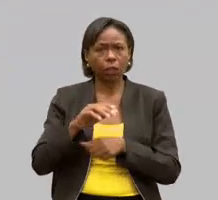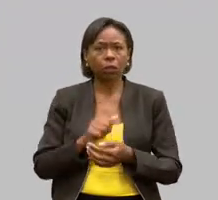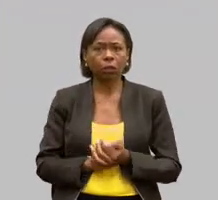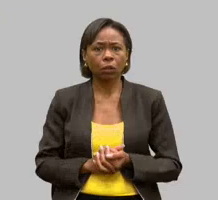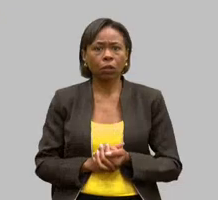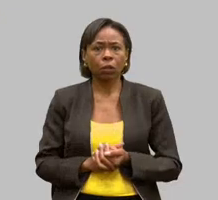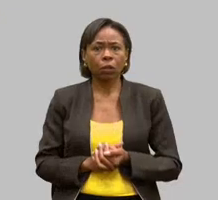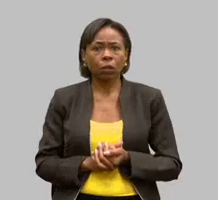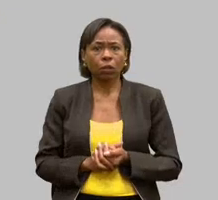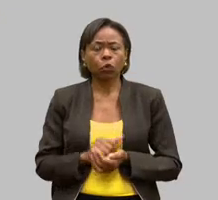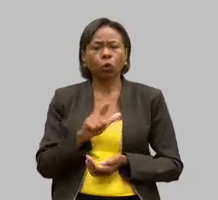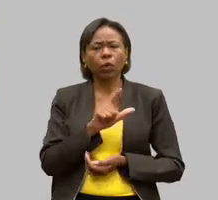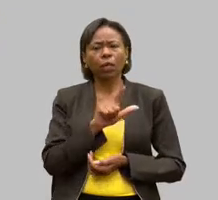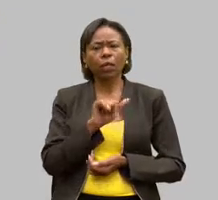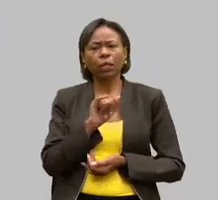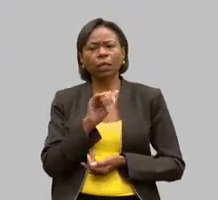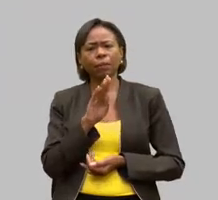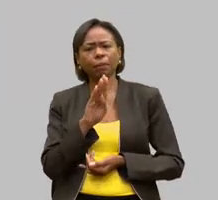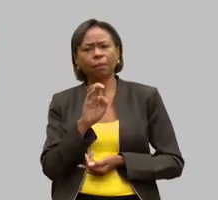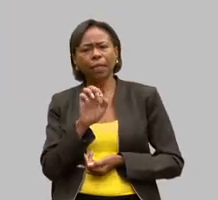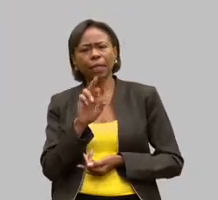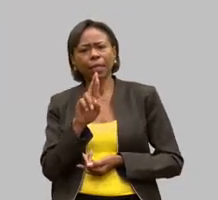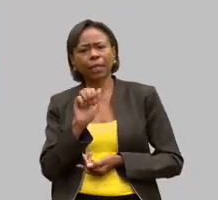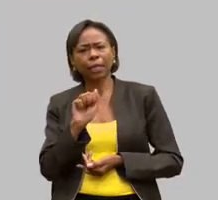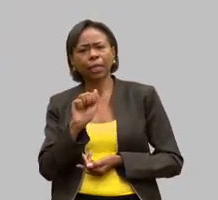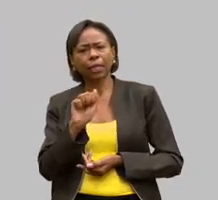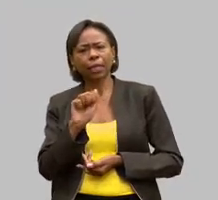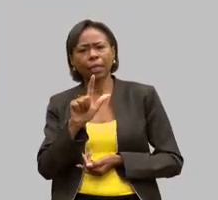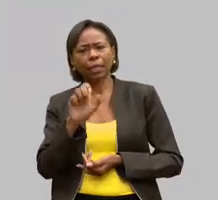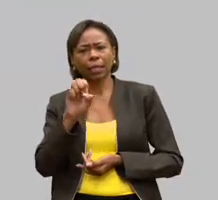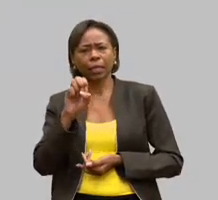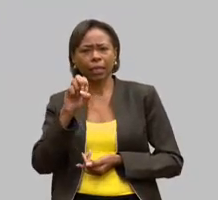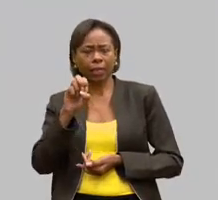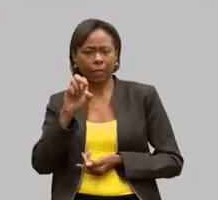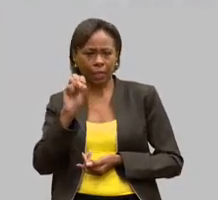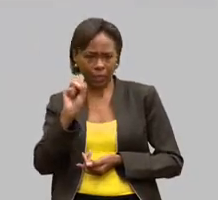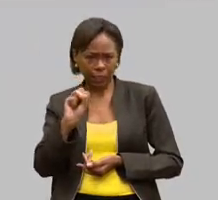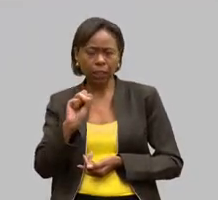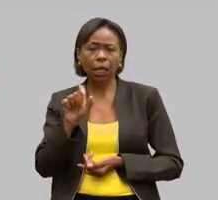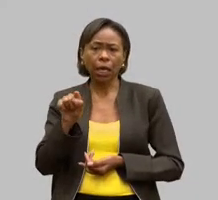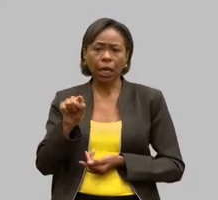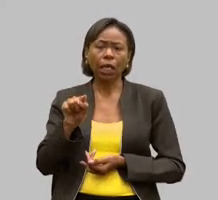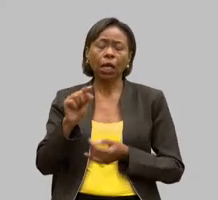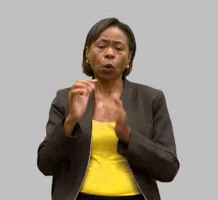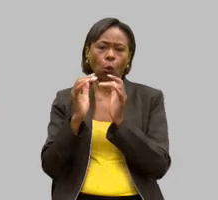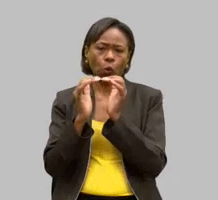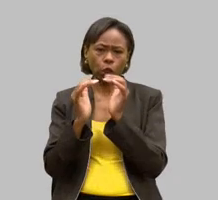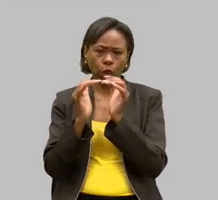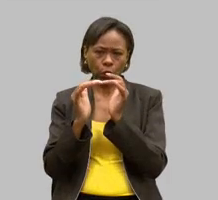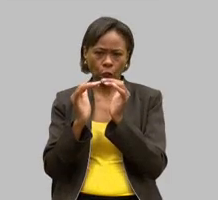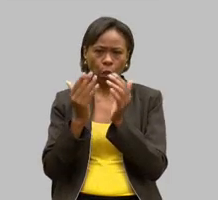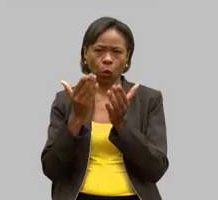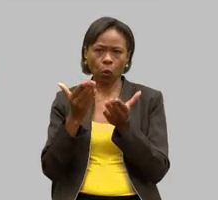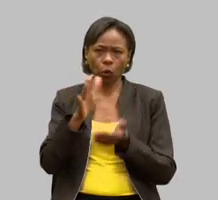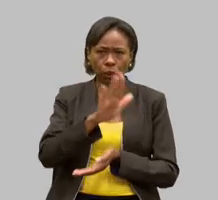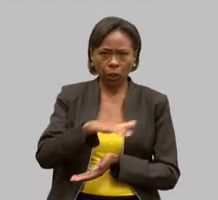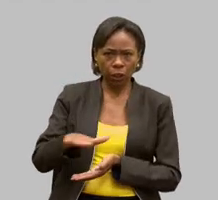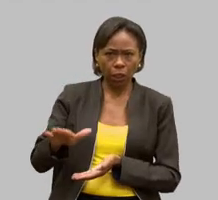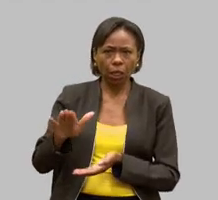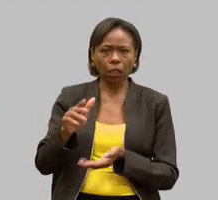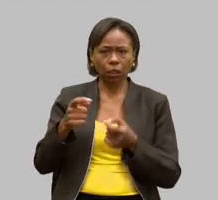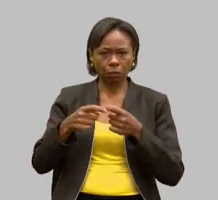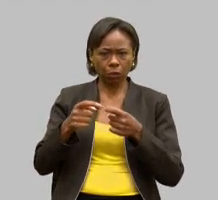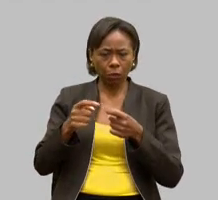que ele foi muito feliz ele é um neuropediatra um neurocientista ele é especialista em ABBA ele